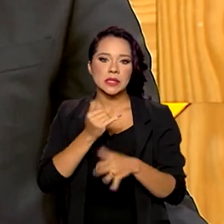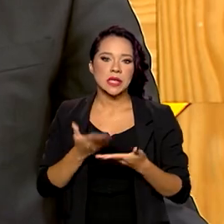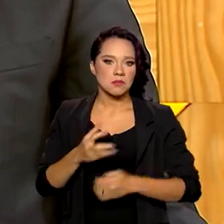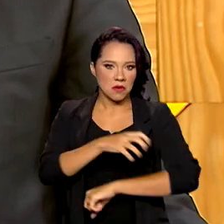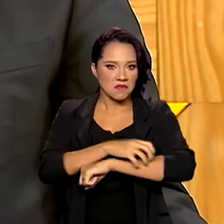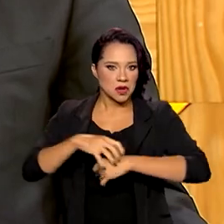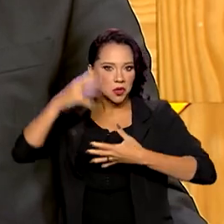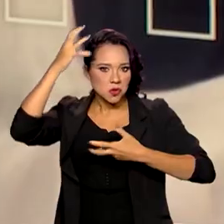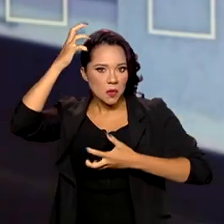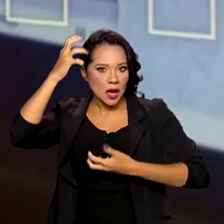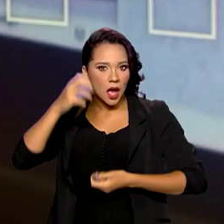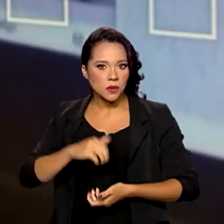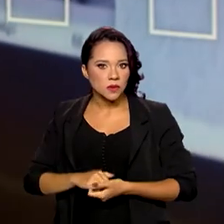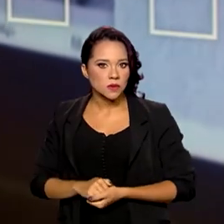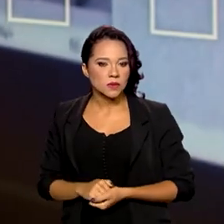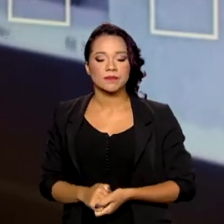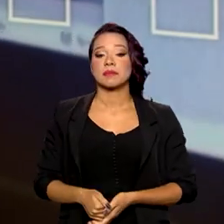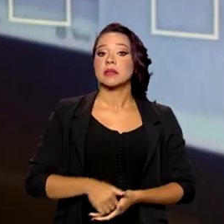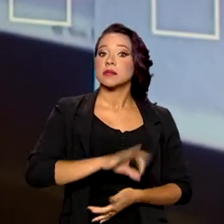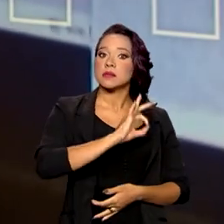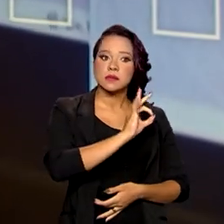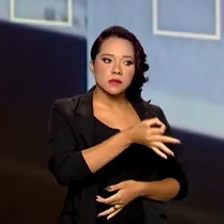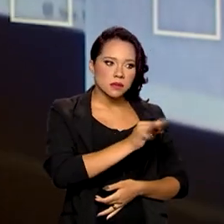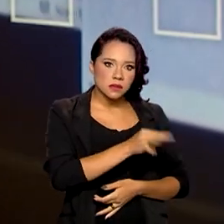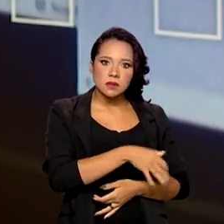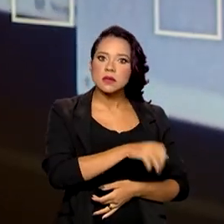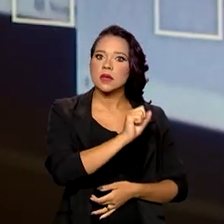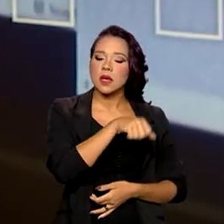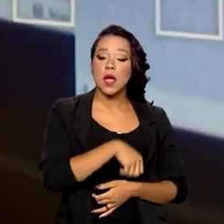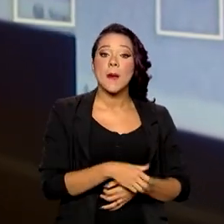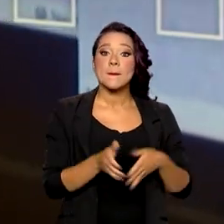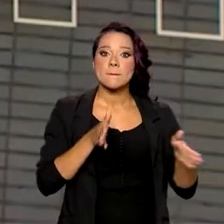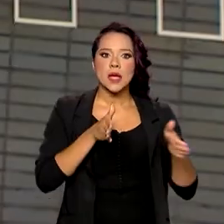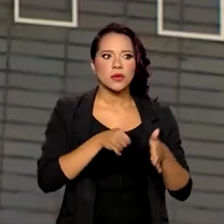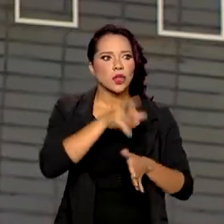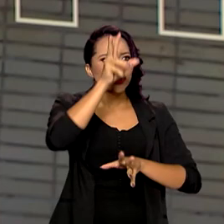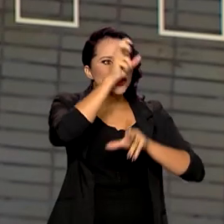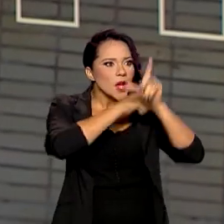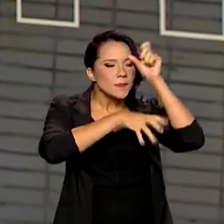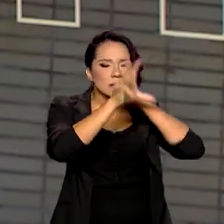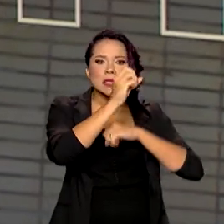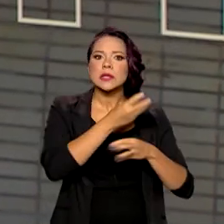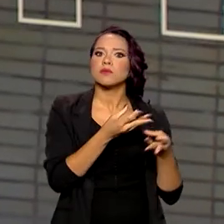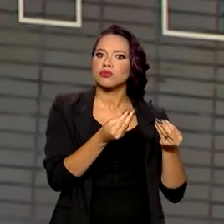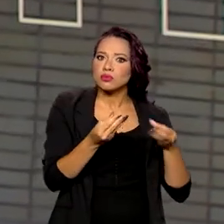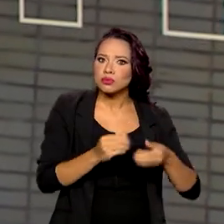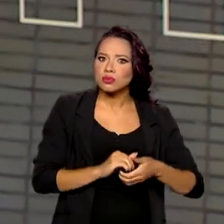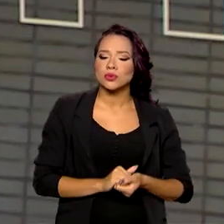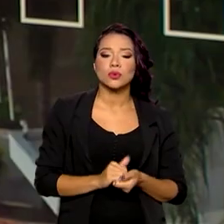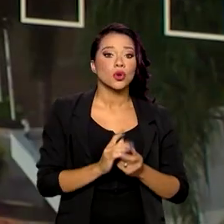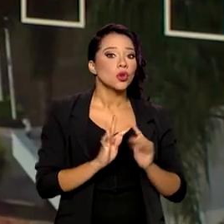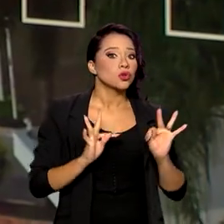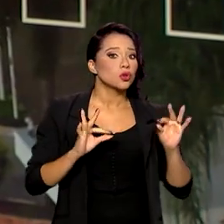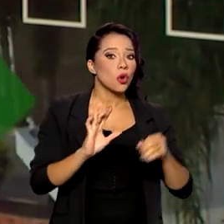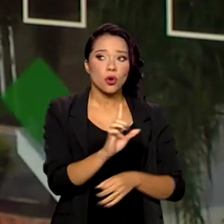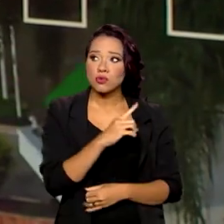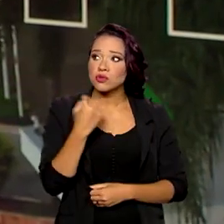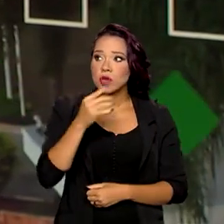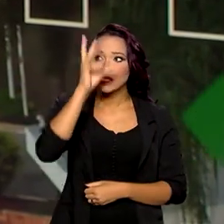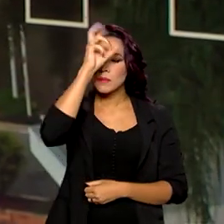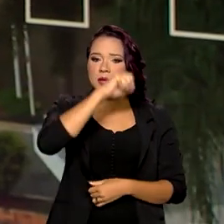aparelho dos macacos? Com certeza. É uma época de grande aprendizado. Todos nós aprendemos.